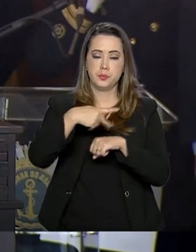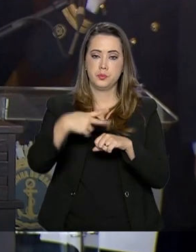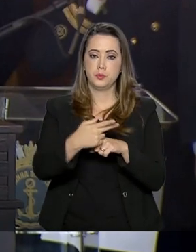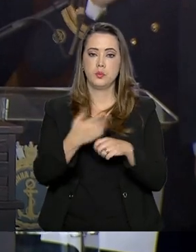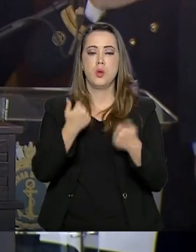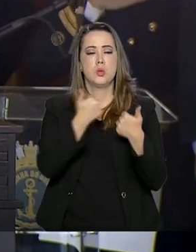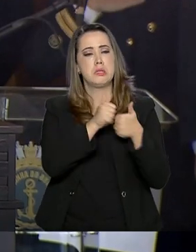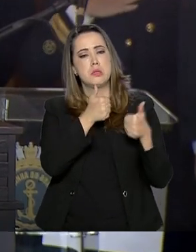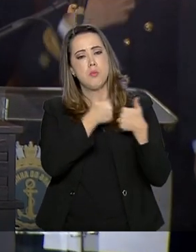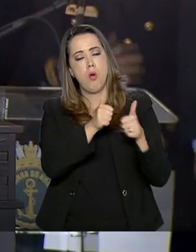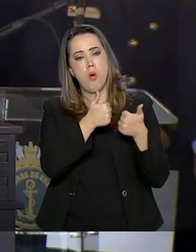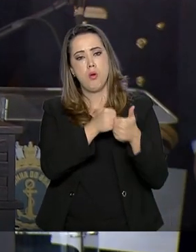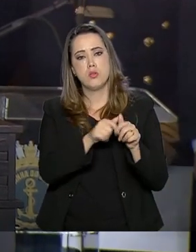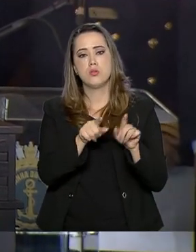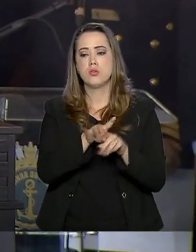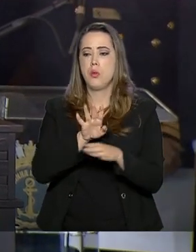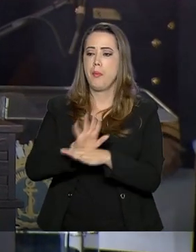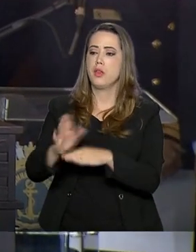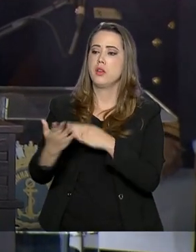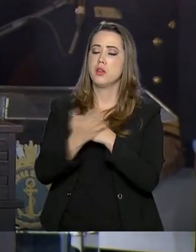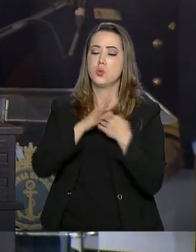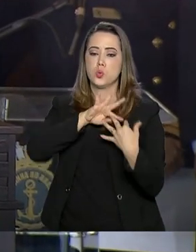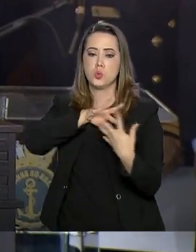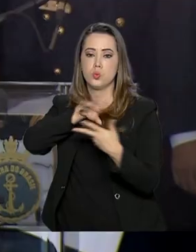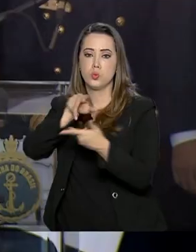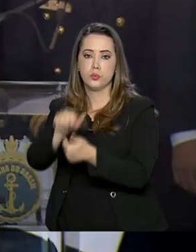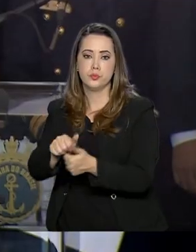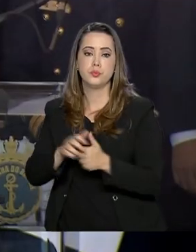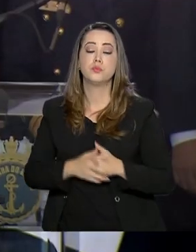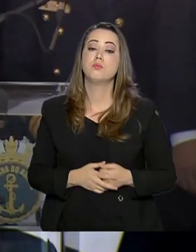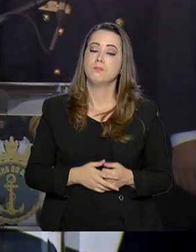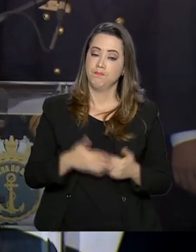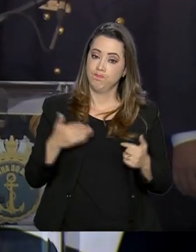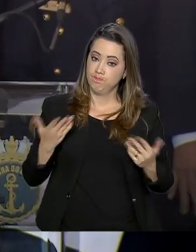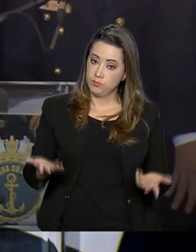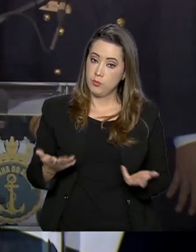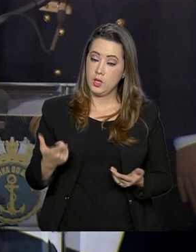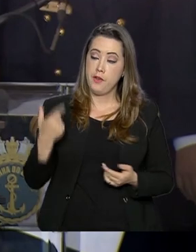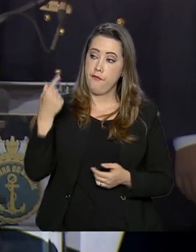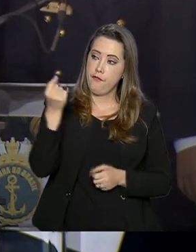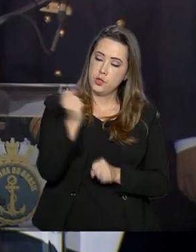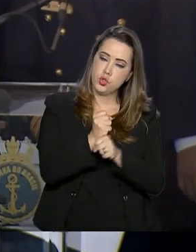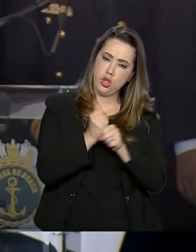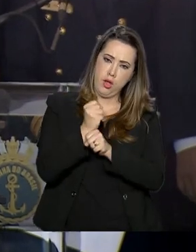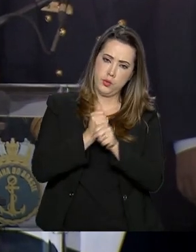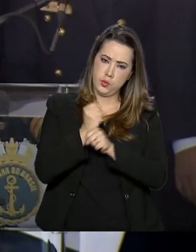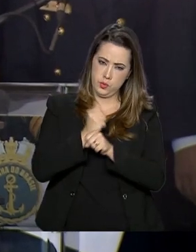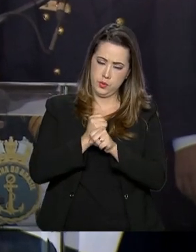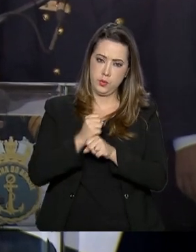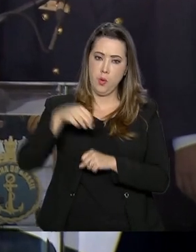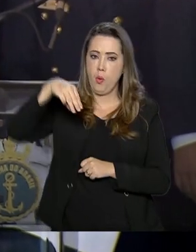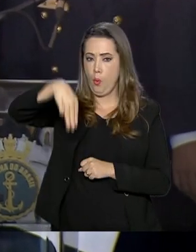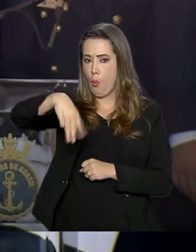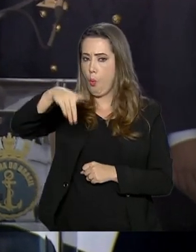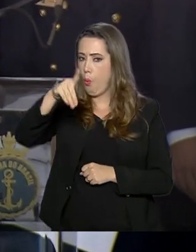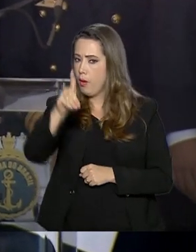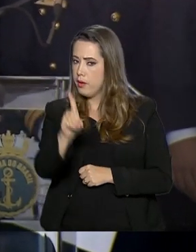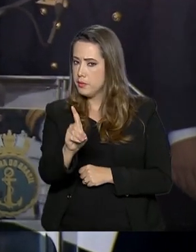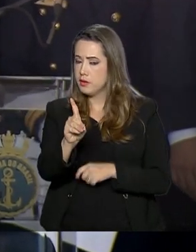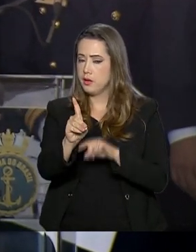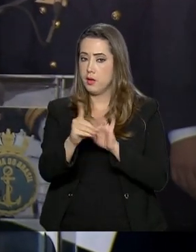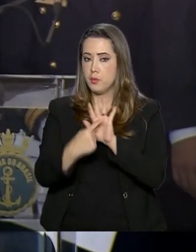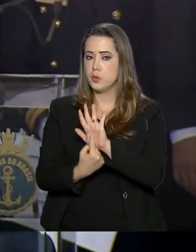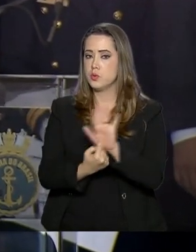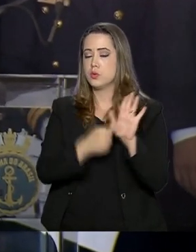a logística e a cooperação internacional. Nesses últimos 20 anos, o MD mostrou o Brasil